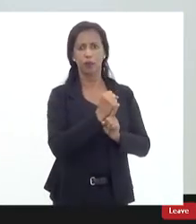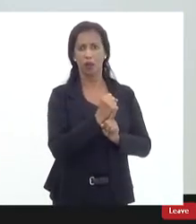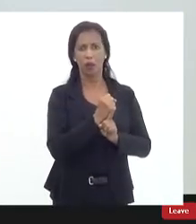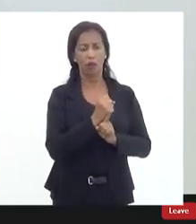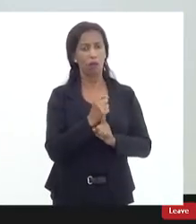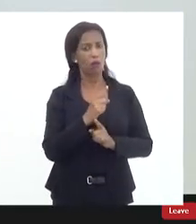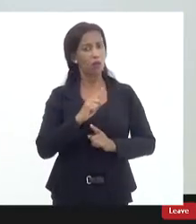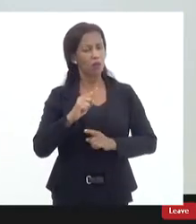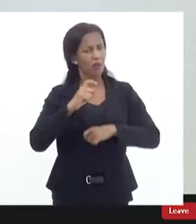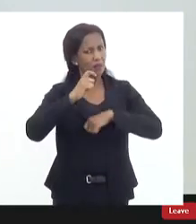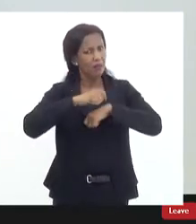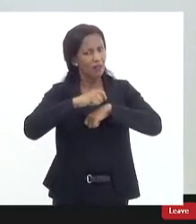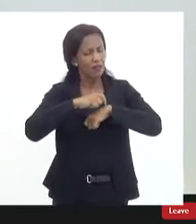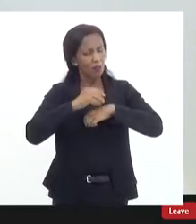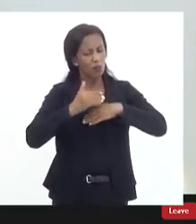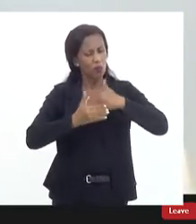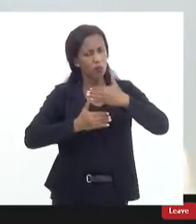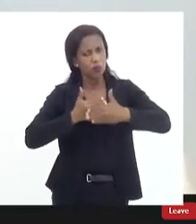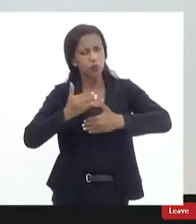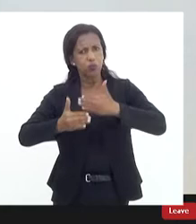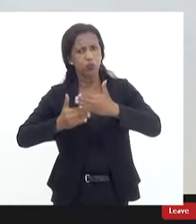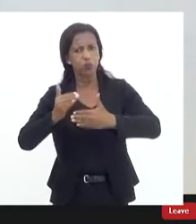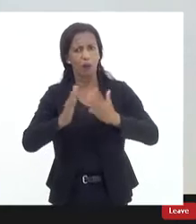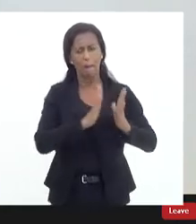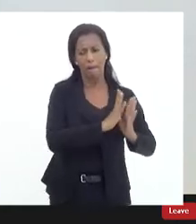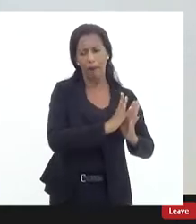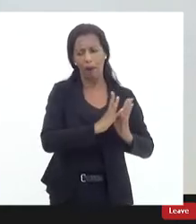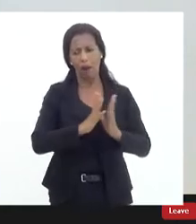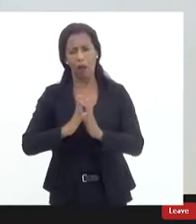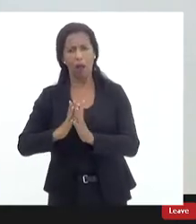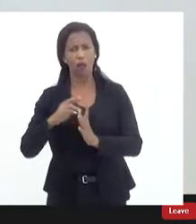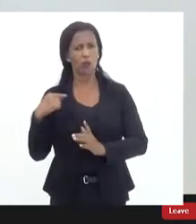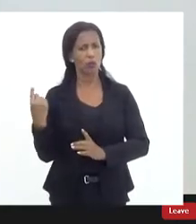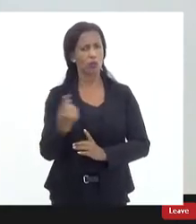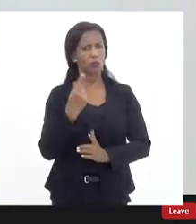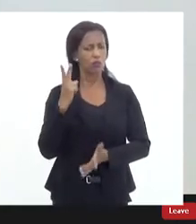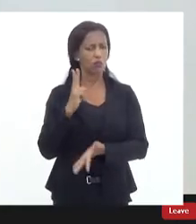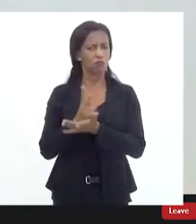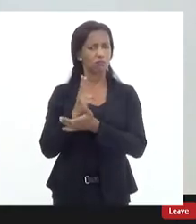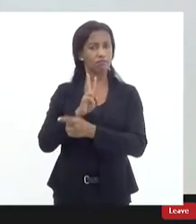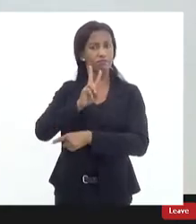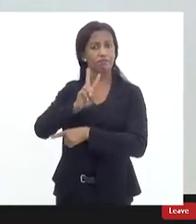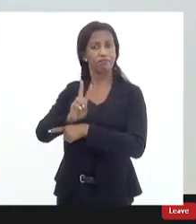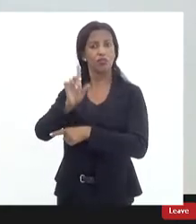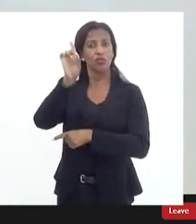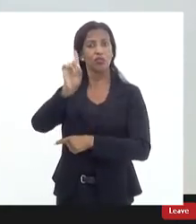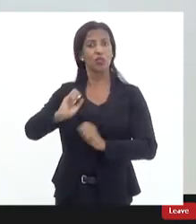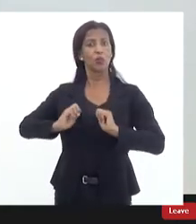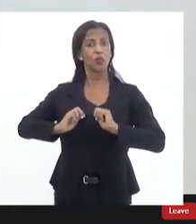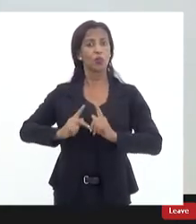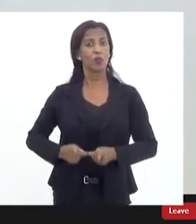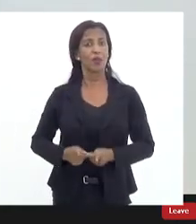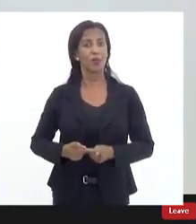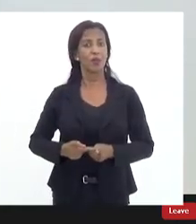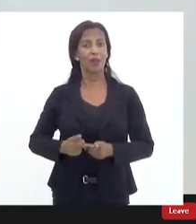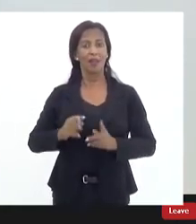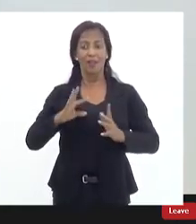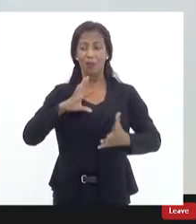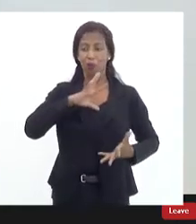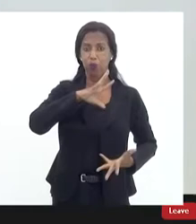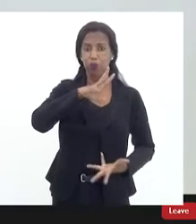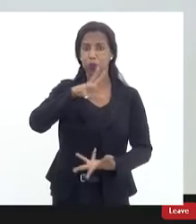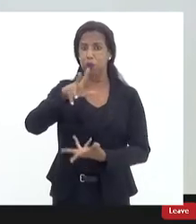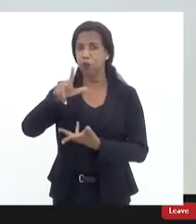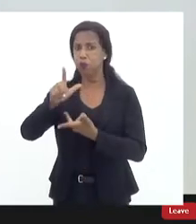desde aquele momento na verdade desde antes nós sempre defendemos que os direitos humanos são universais a